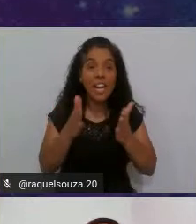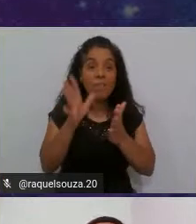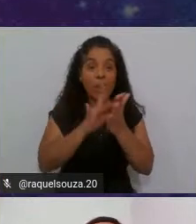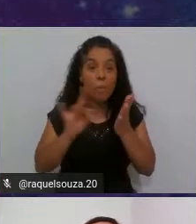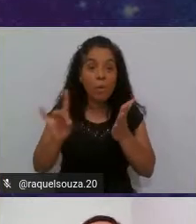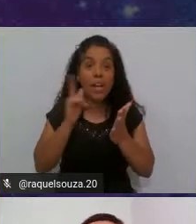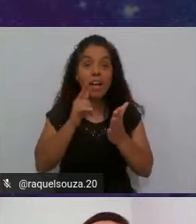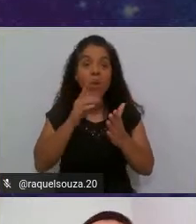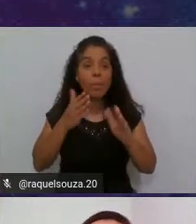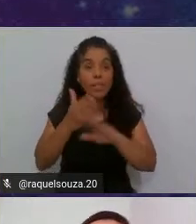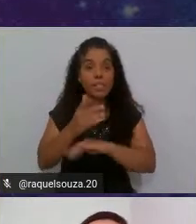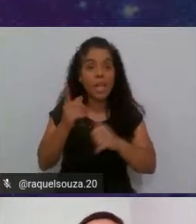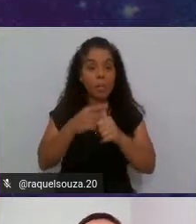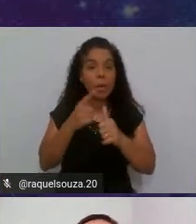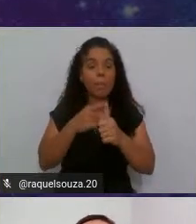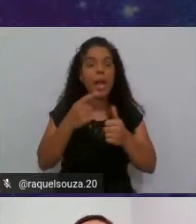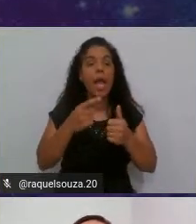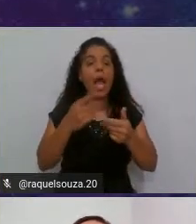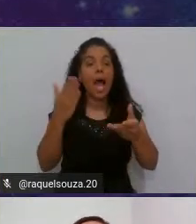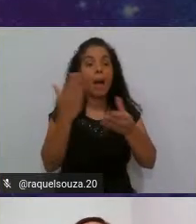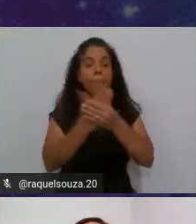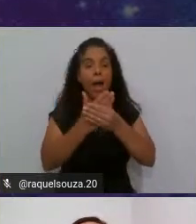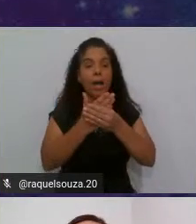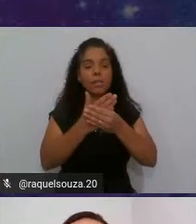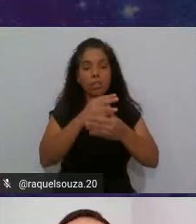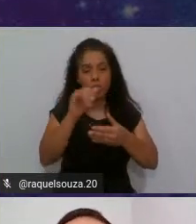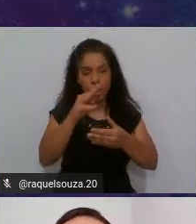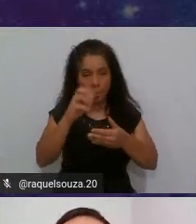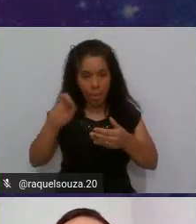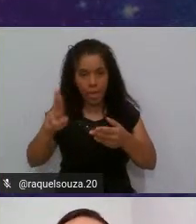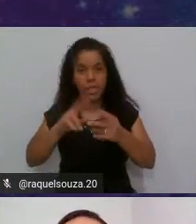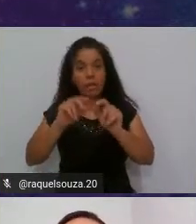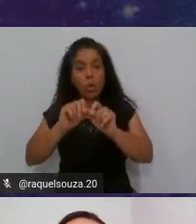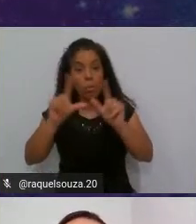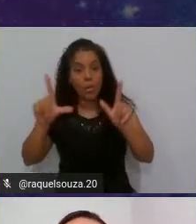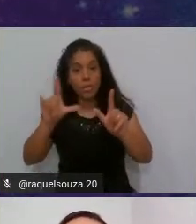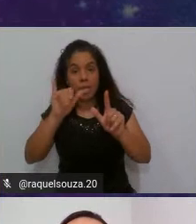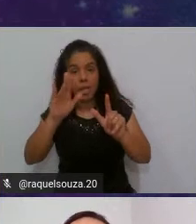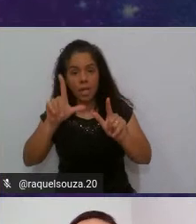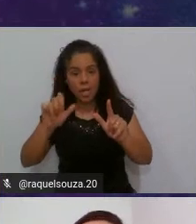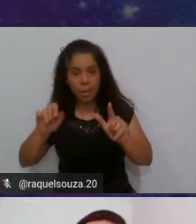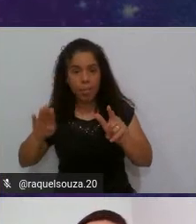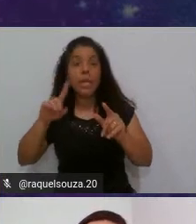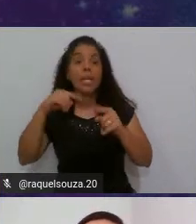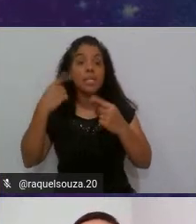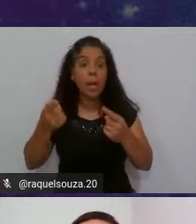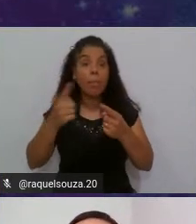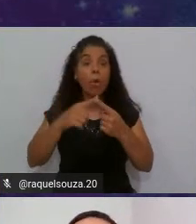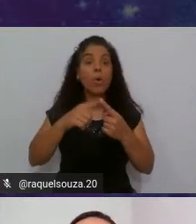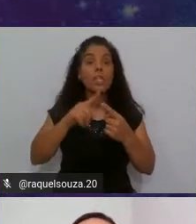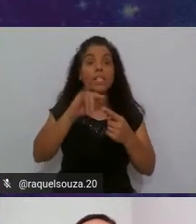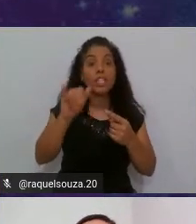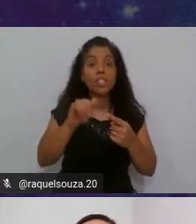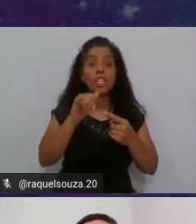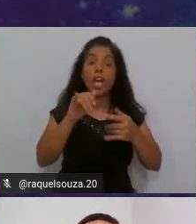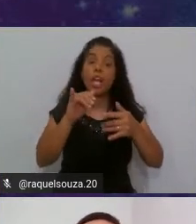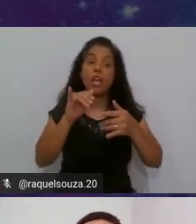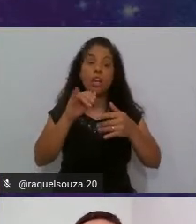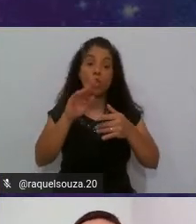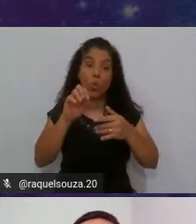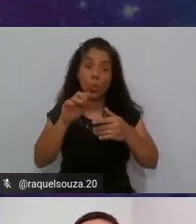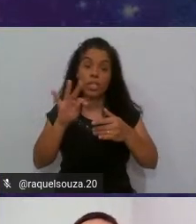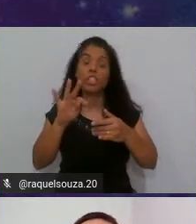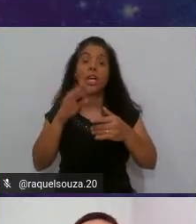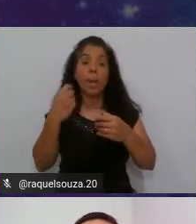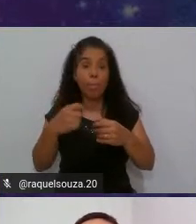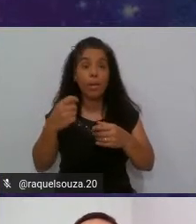vamos acessar primeiro a pasta do JMeter em seguida vamos abrir a pasta lib e depois junity é muito importante gravar